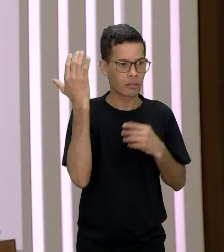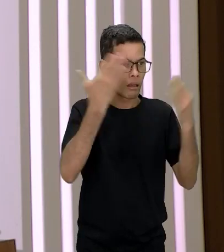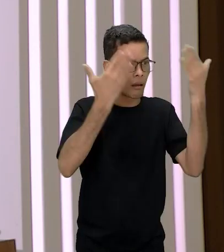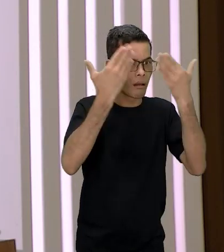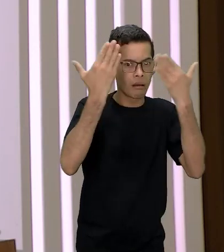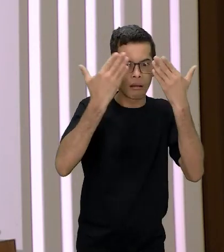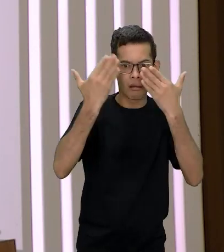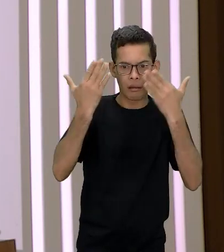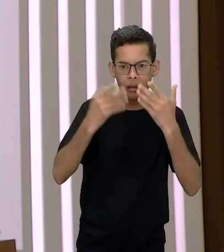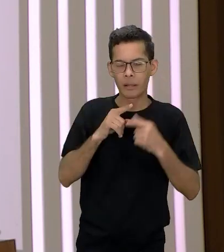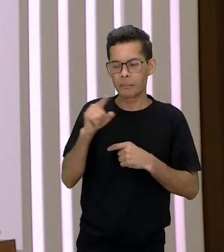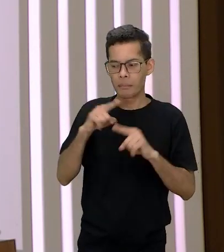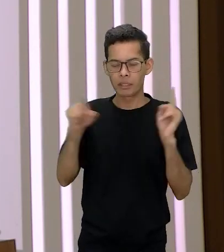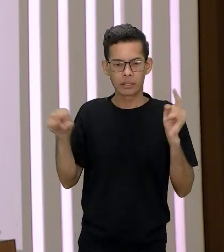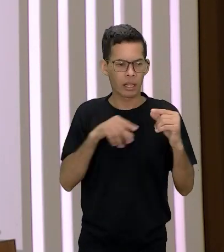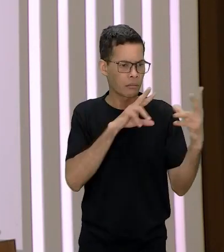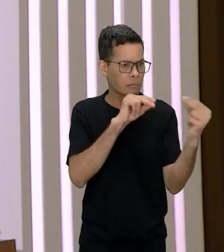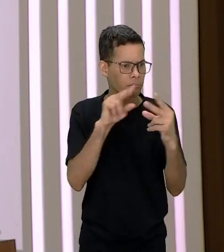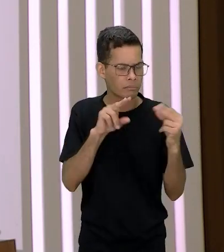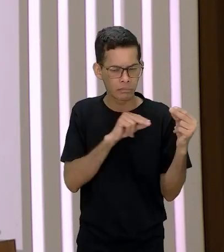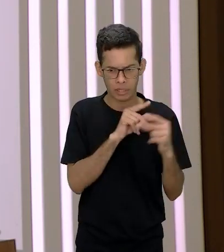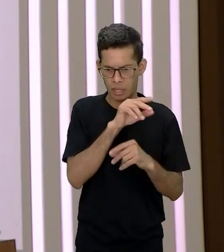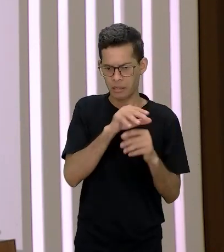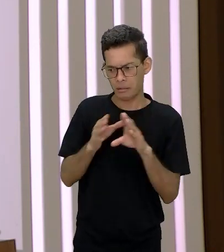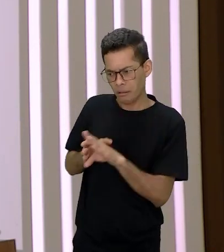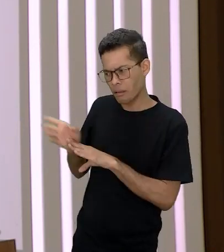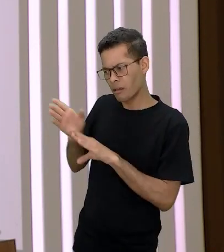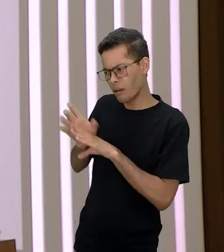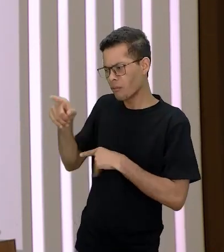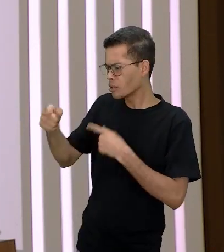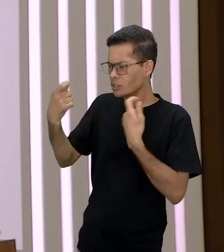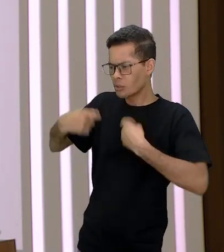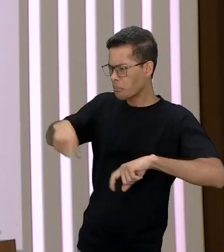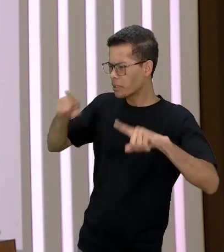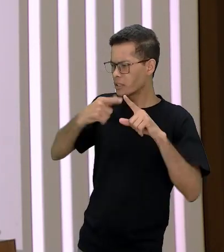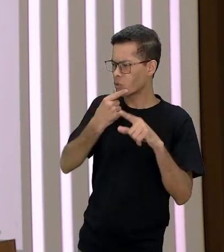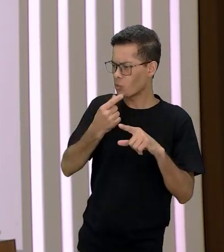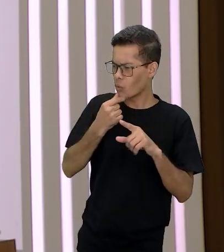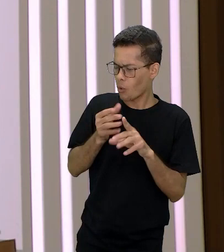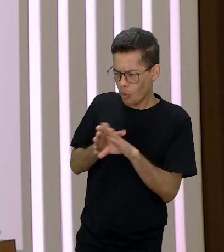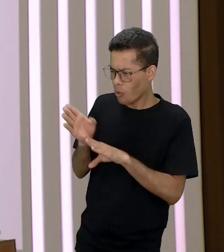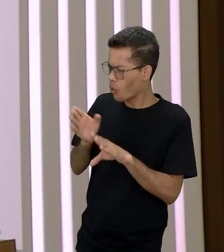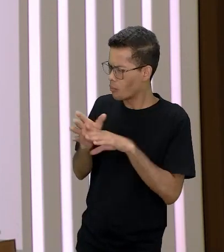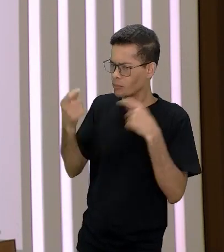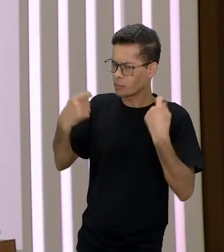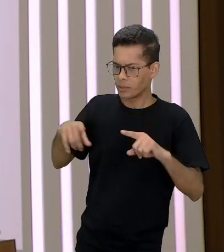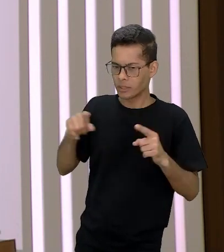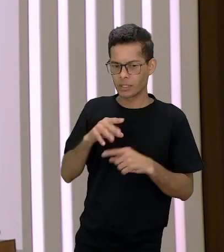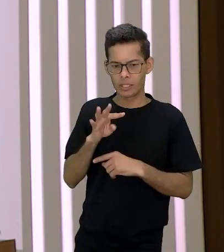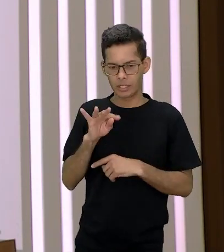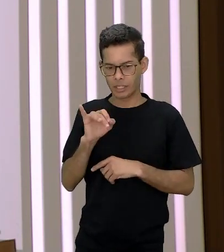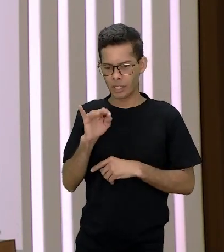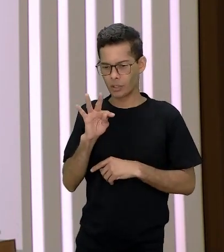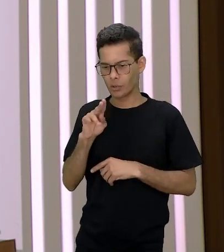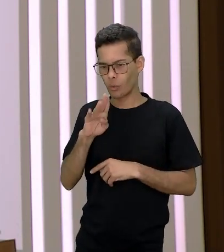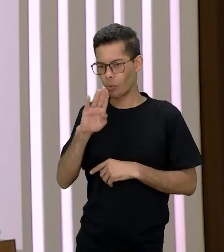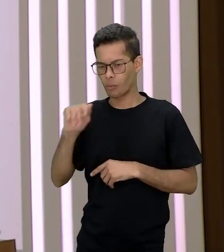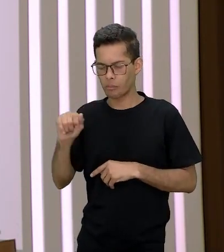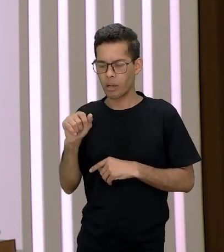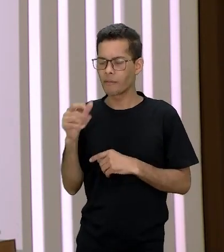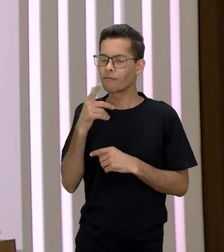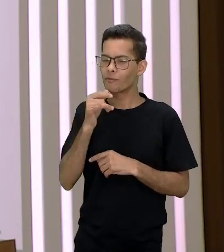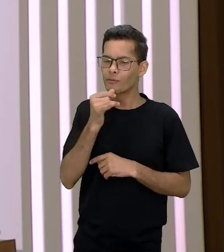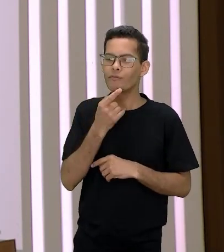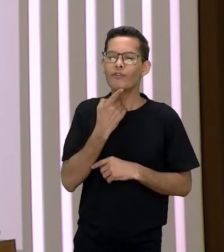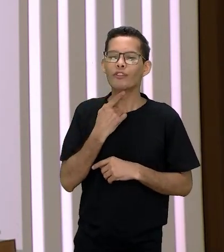falam olha você não precisa desse homem né até elas também dão uma bronca na Tituba para parar de querer ficar com o